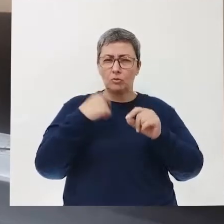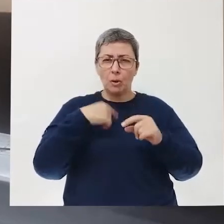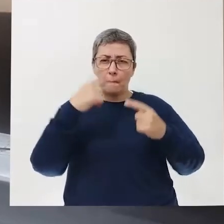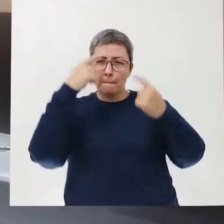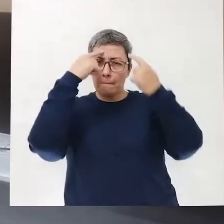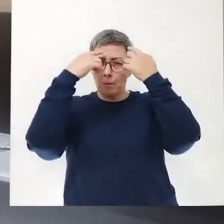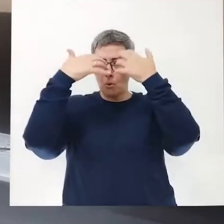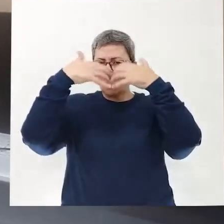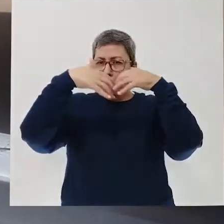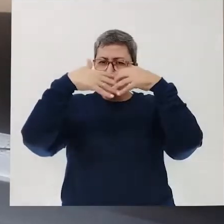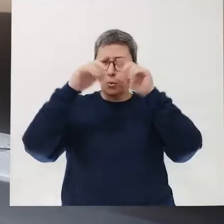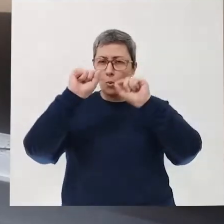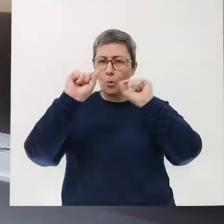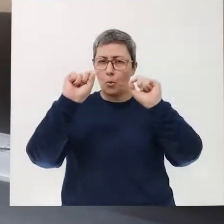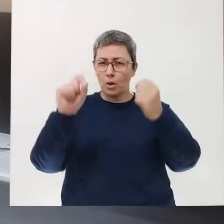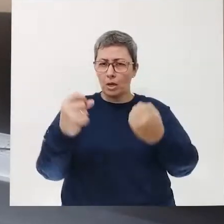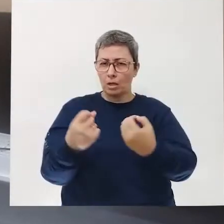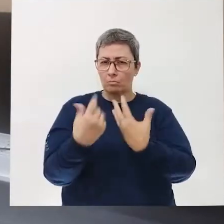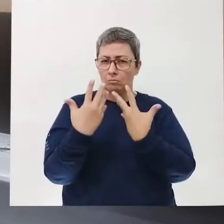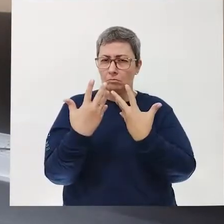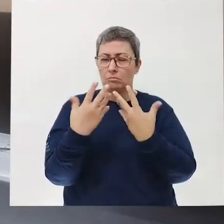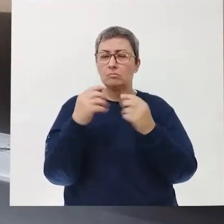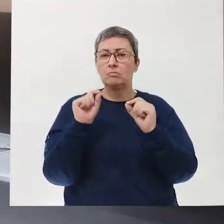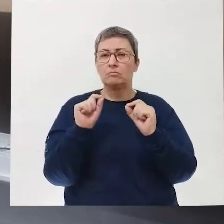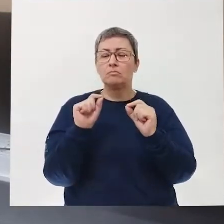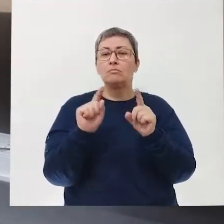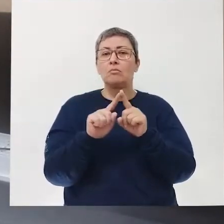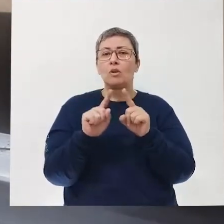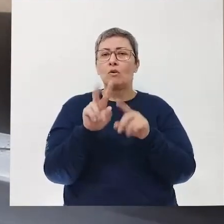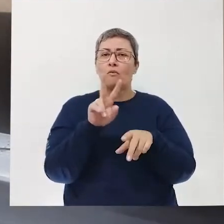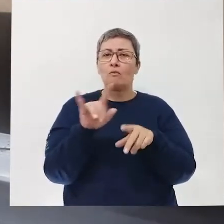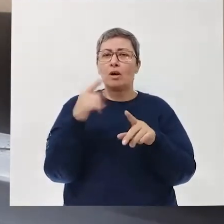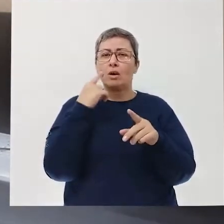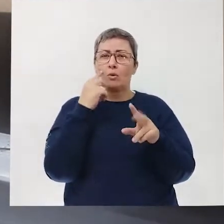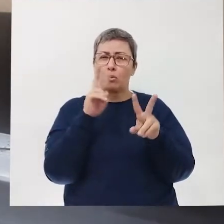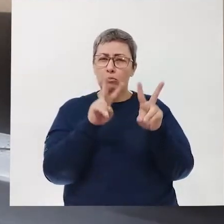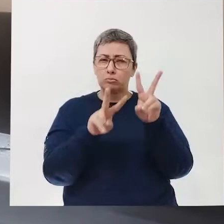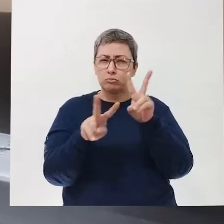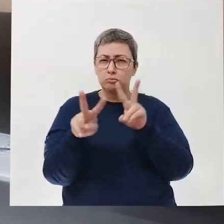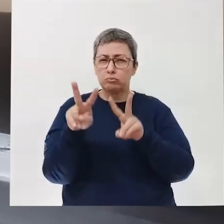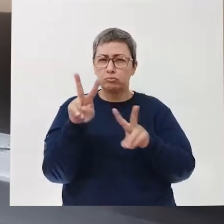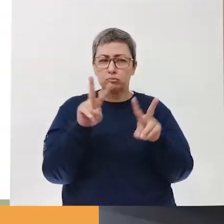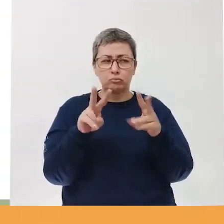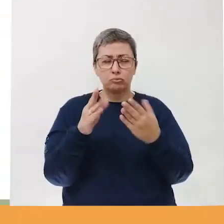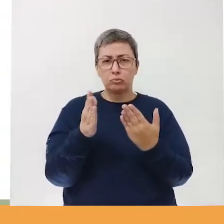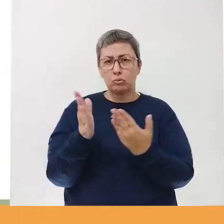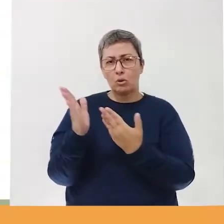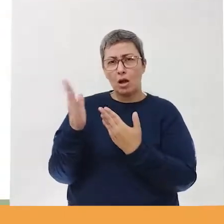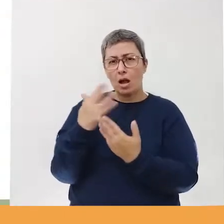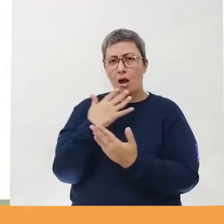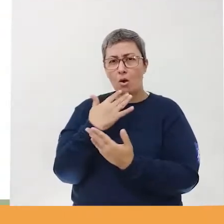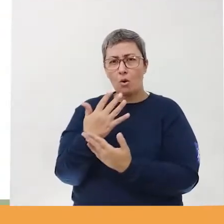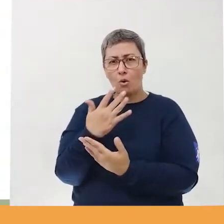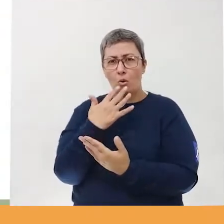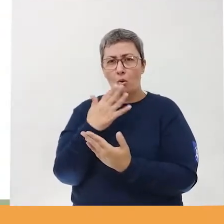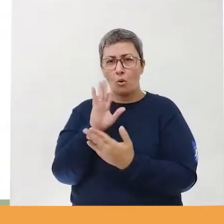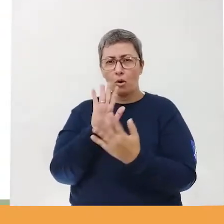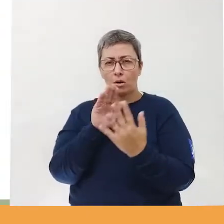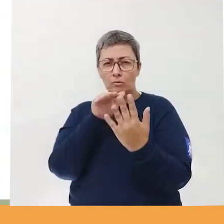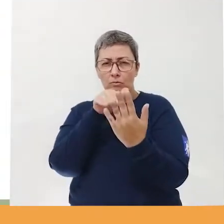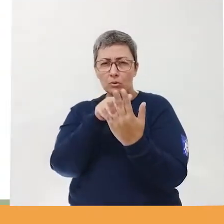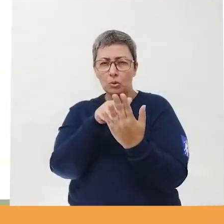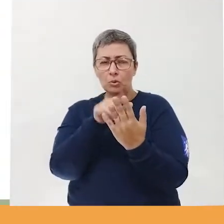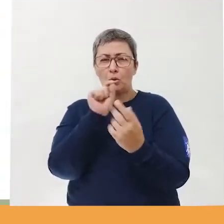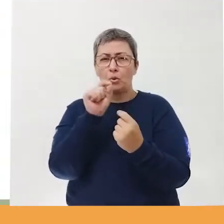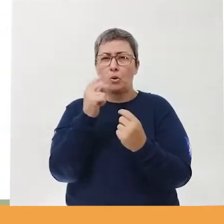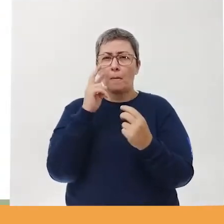pensando o que ela transmite para nós, né? Então nós observamos as cores, né? Lá no fundo a